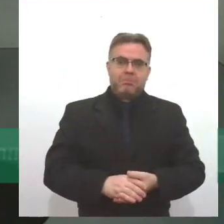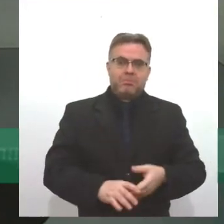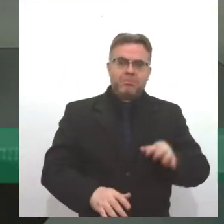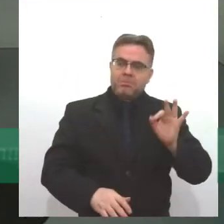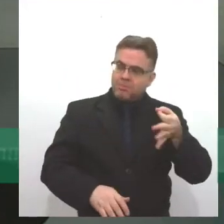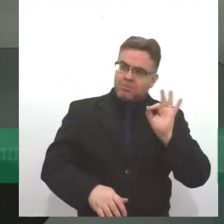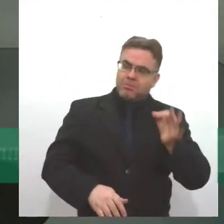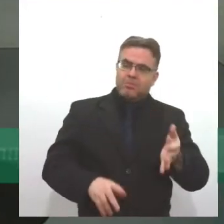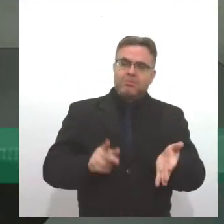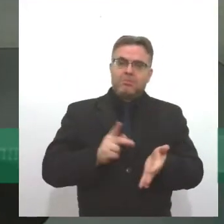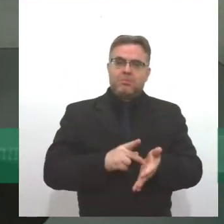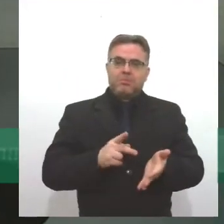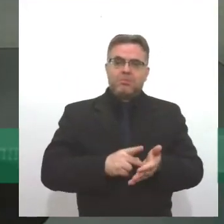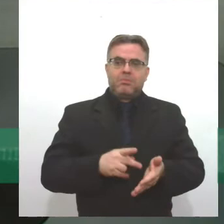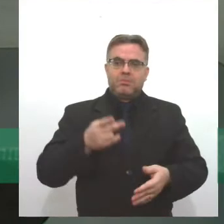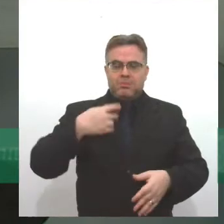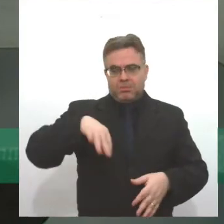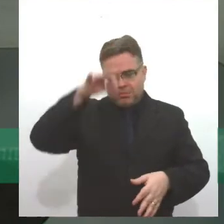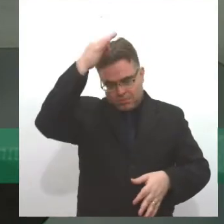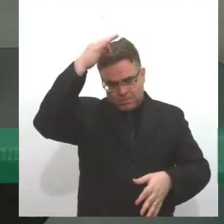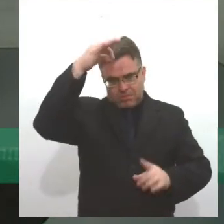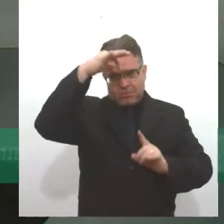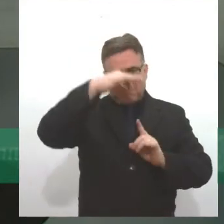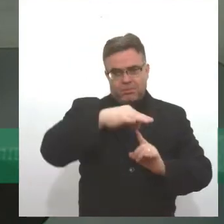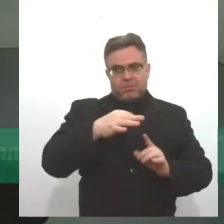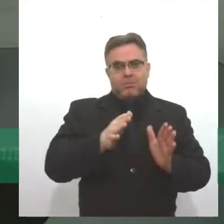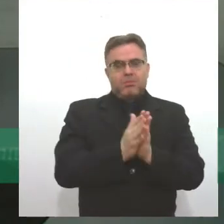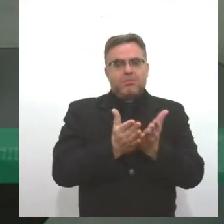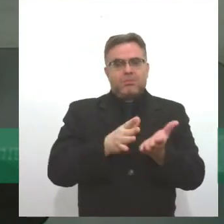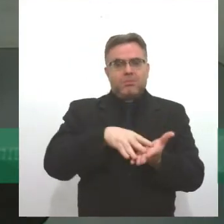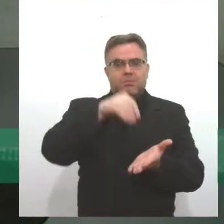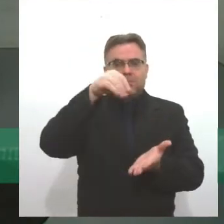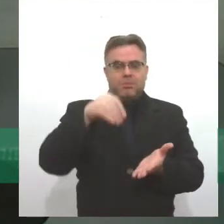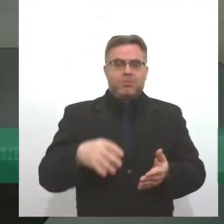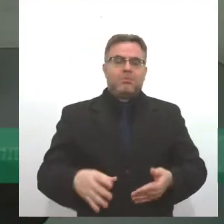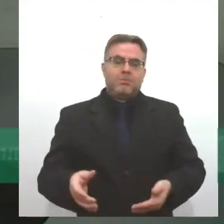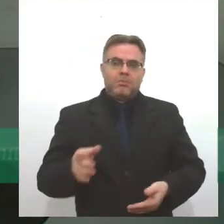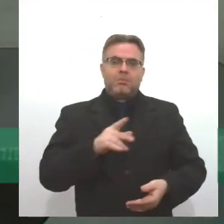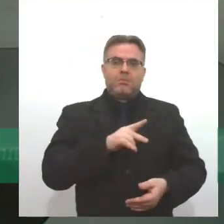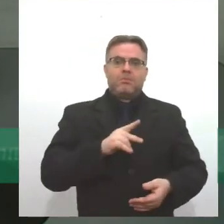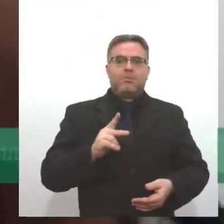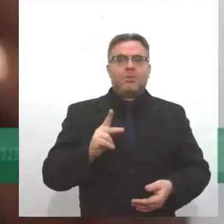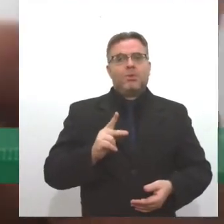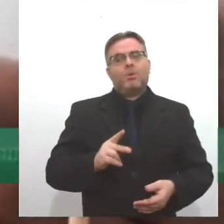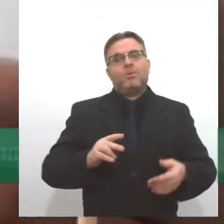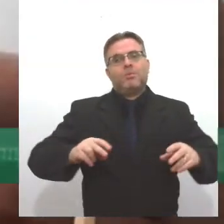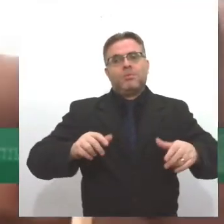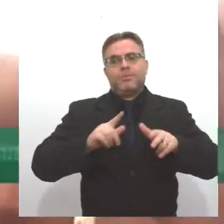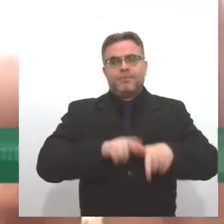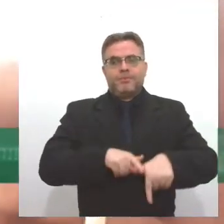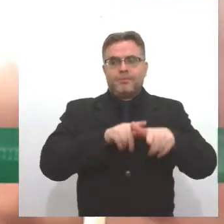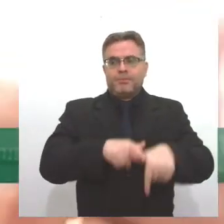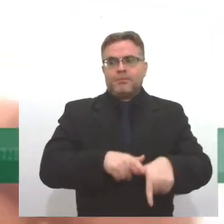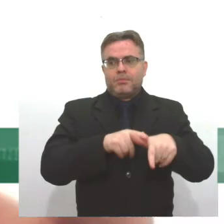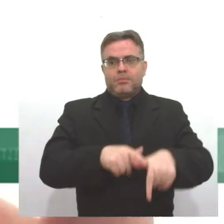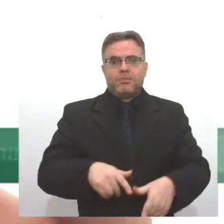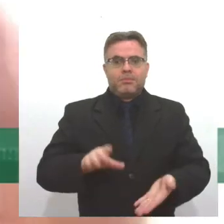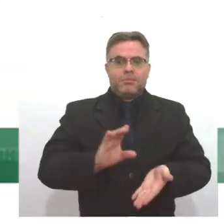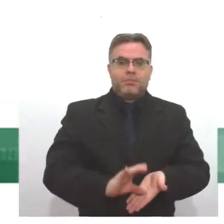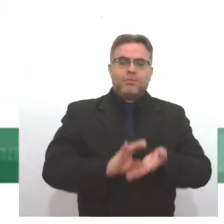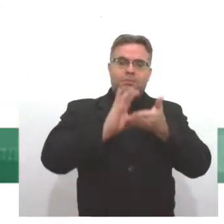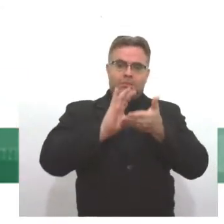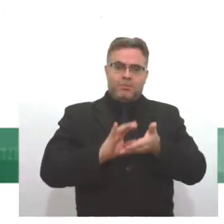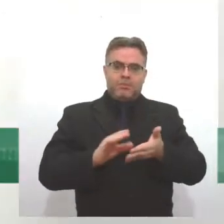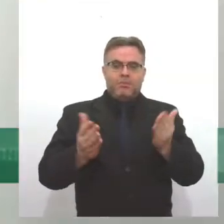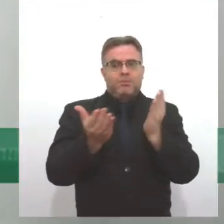Exatamente, eu sou espírita, o vice-presidente do Instituto Cigano Brasil, Paulo Cigano, é um bandista e o conselheiro nacional do Instituto Cigano Brasil é